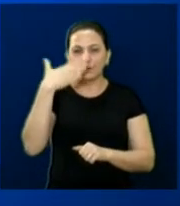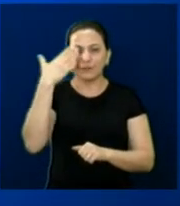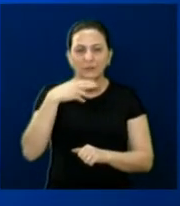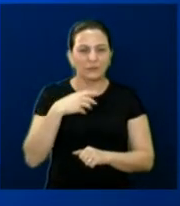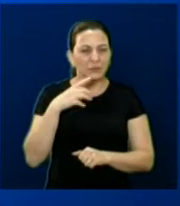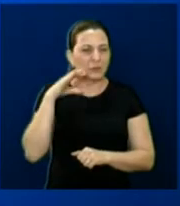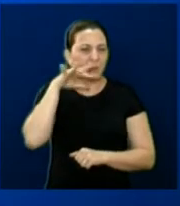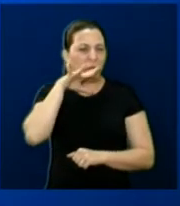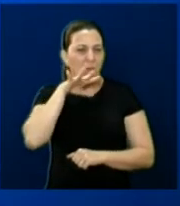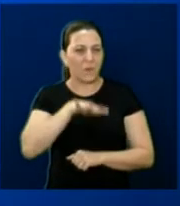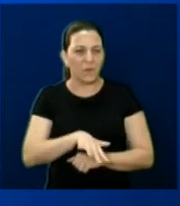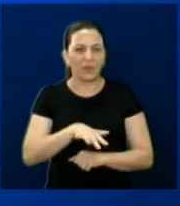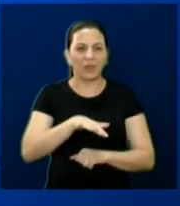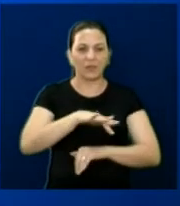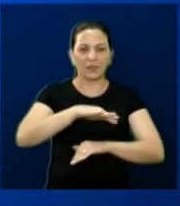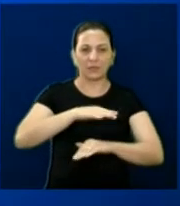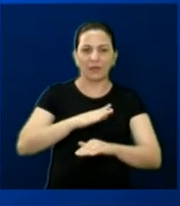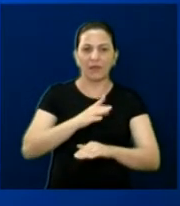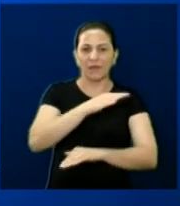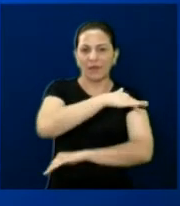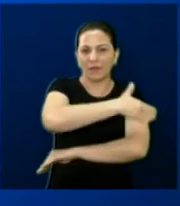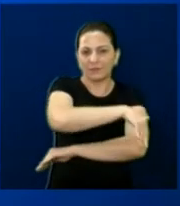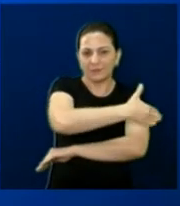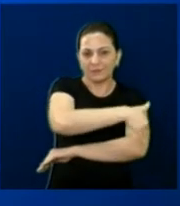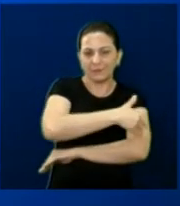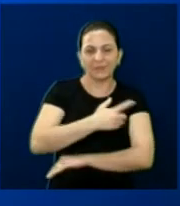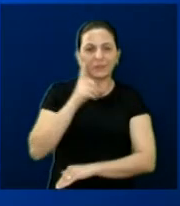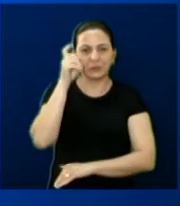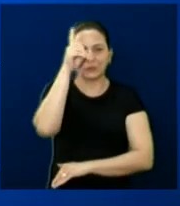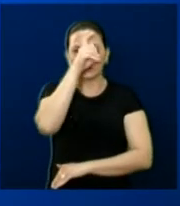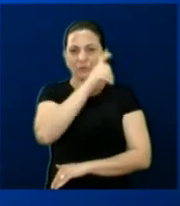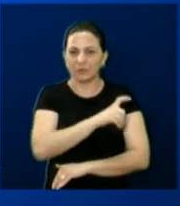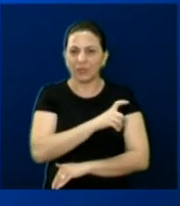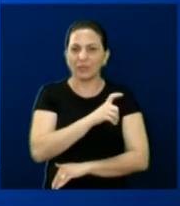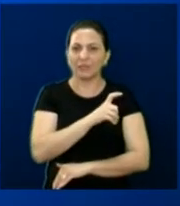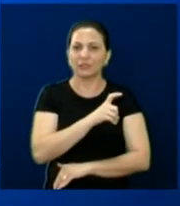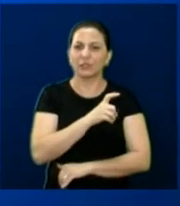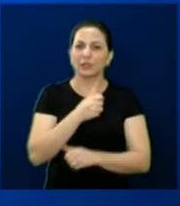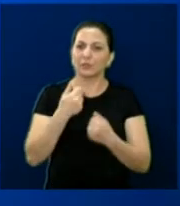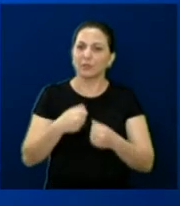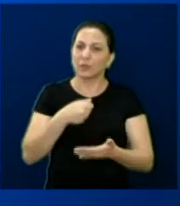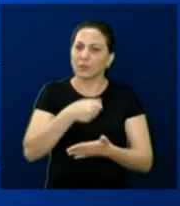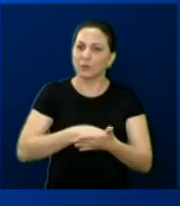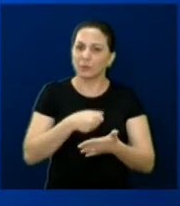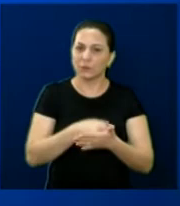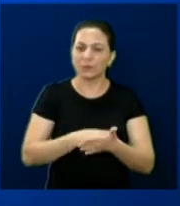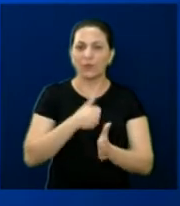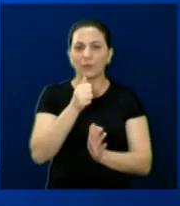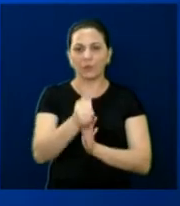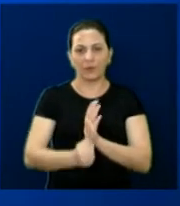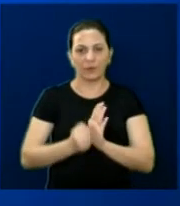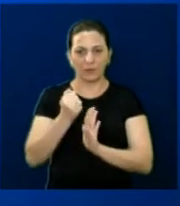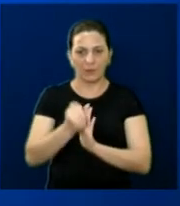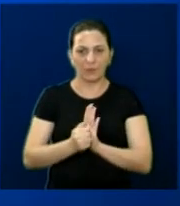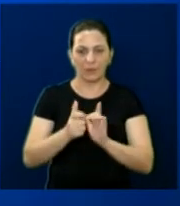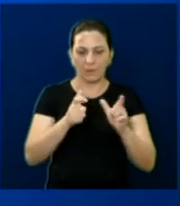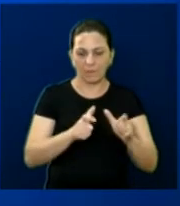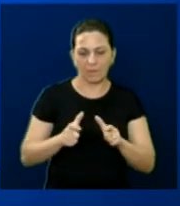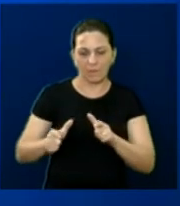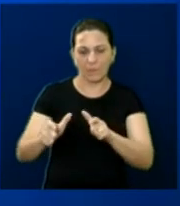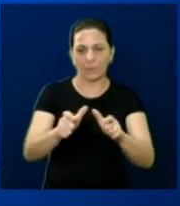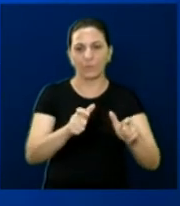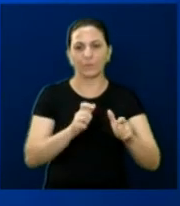melhor, os cruzamentos perigosos, e isso daí, a gente tem que lutar por toda Araraquara, por todos os cantos.